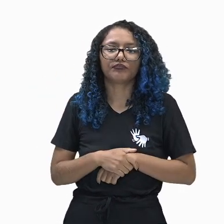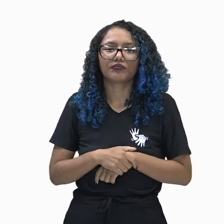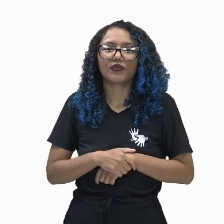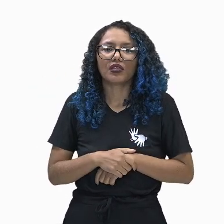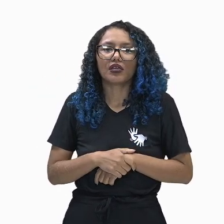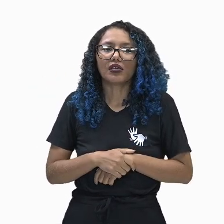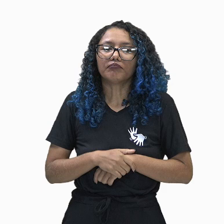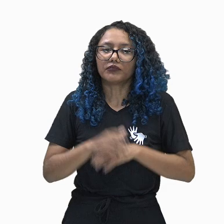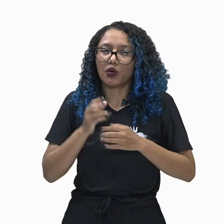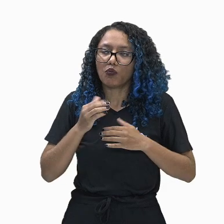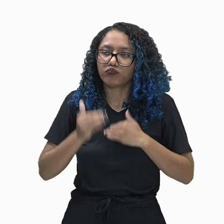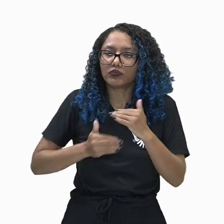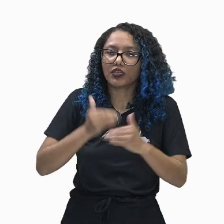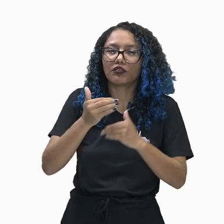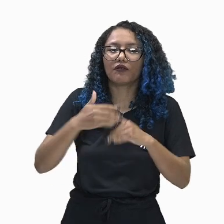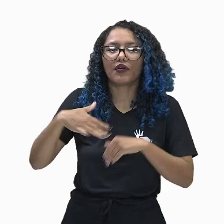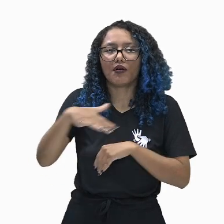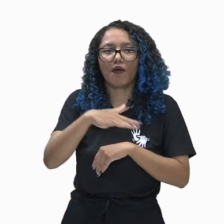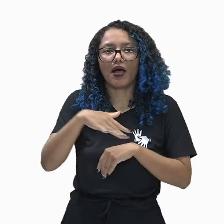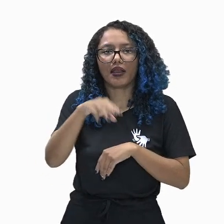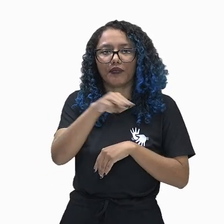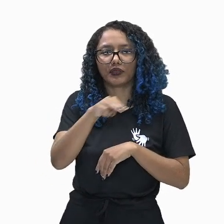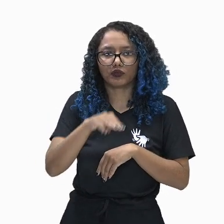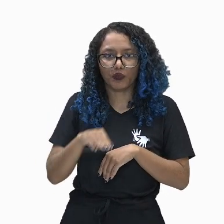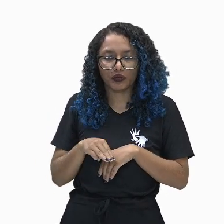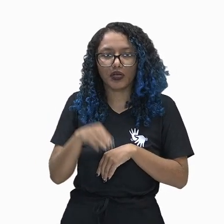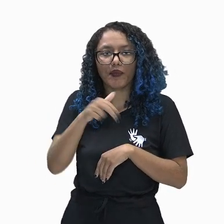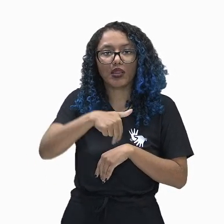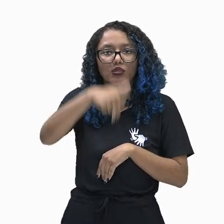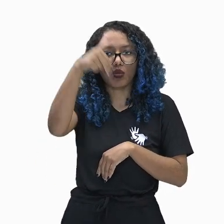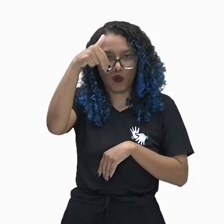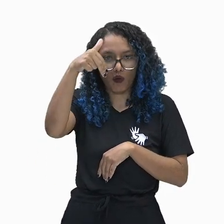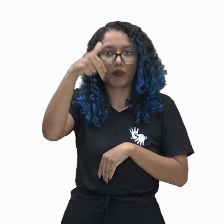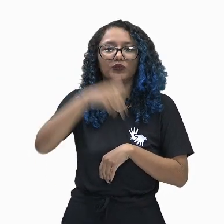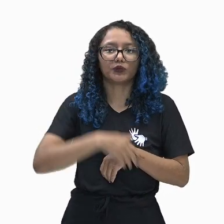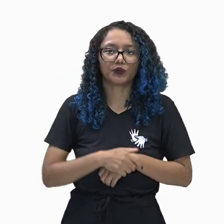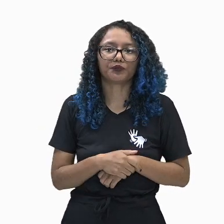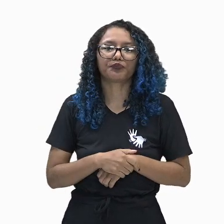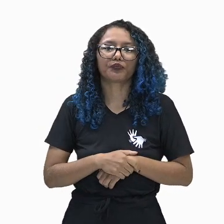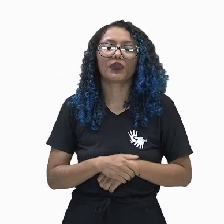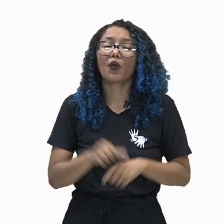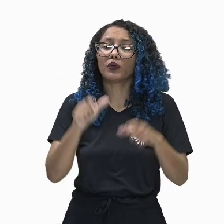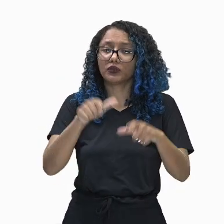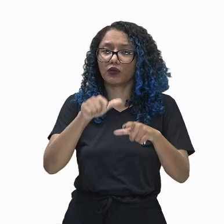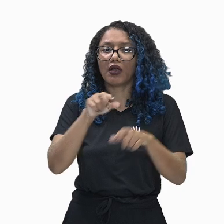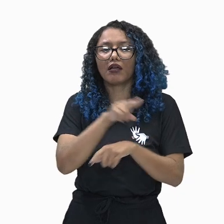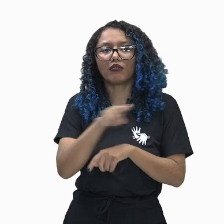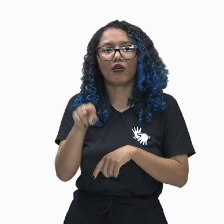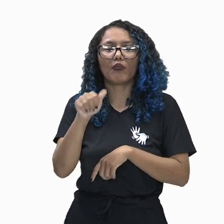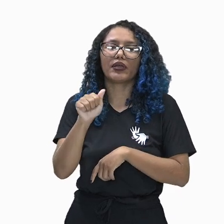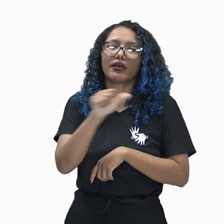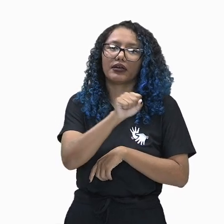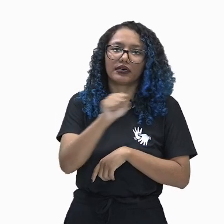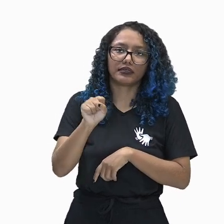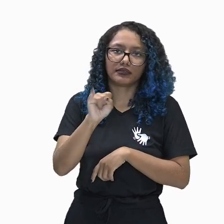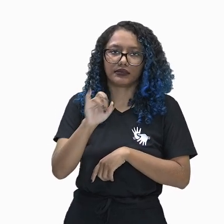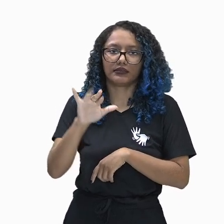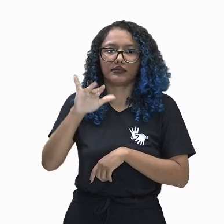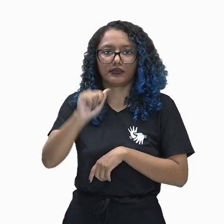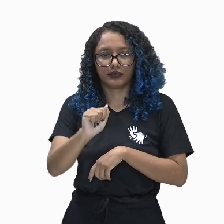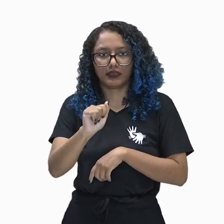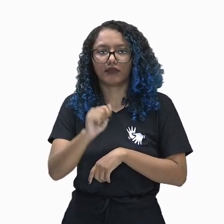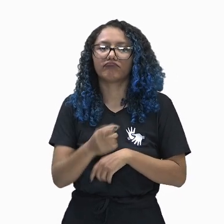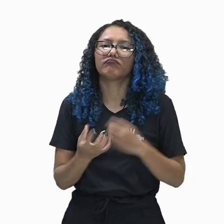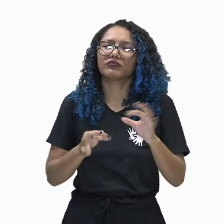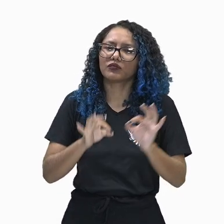Mesopotâmia, do Alto Tigre. No território denominado Assíria, organizaram um dos